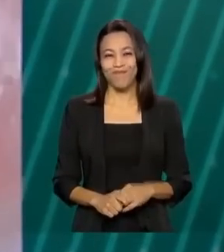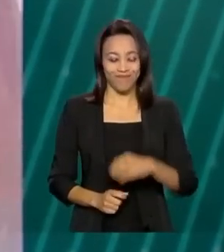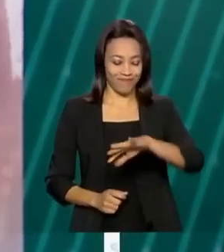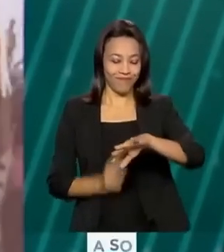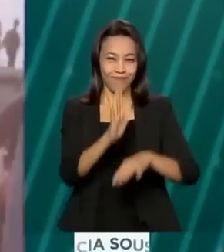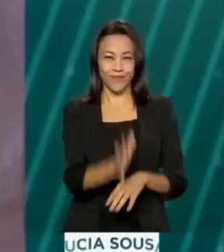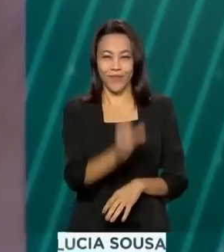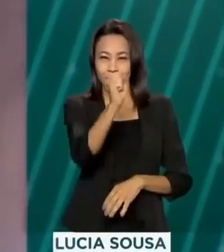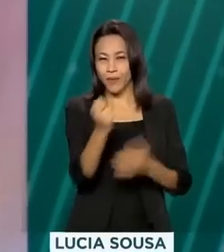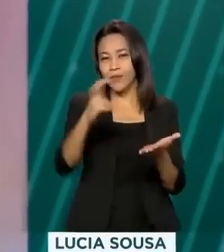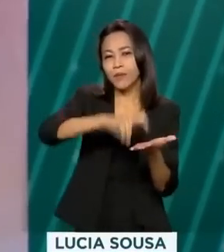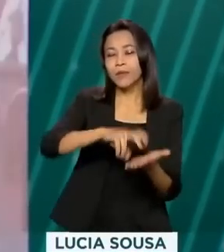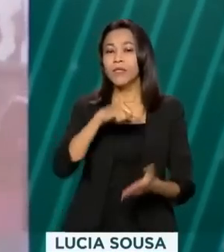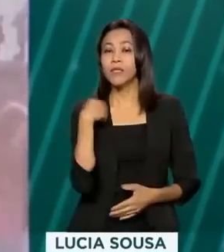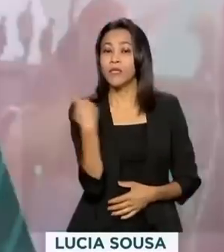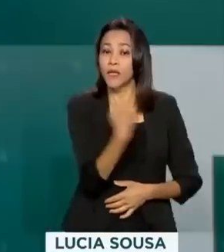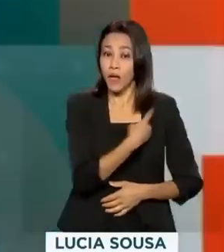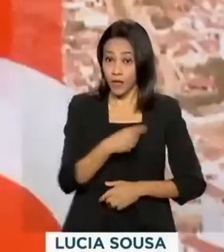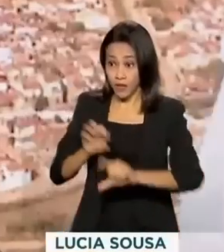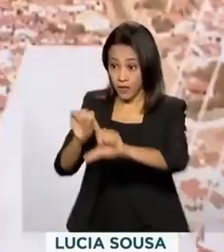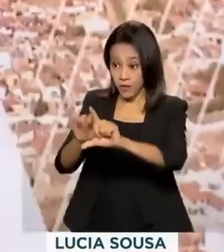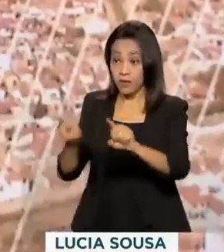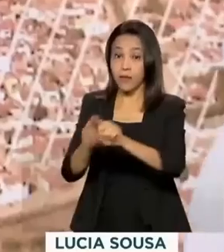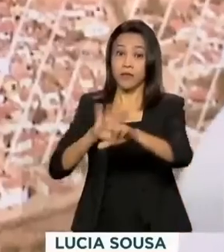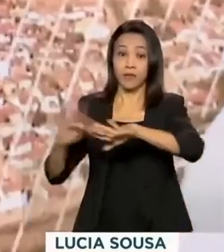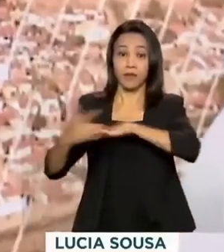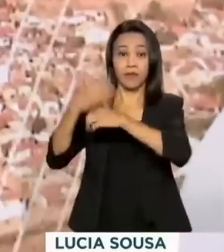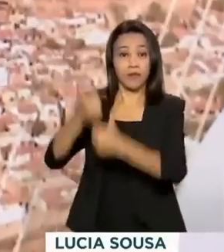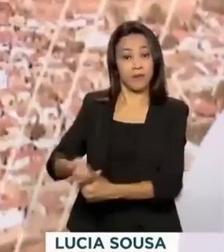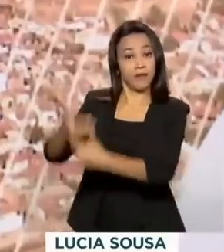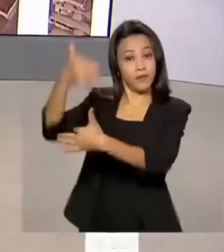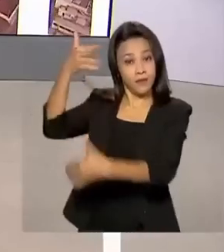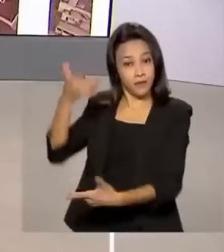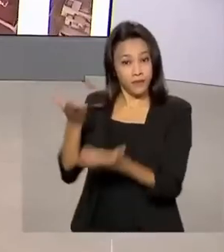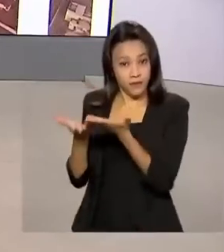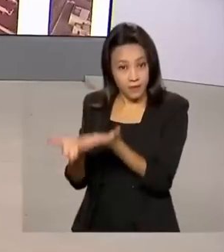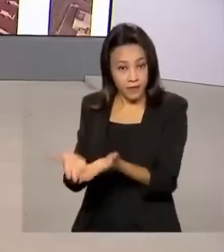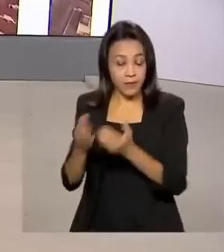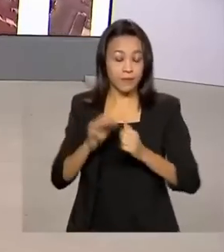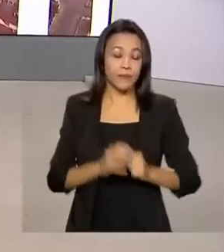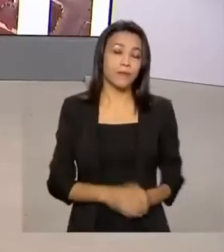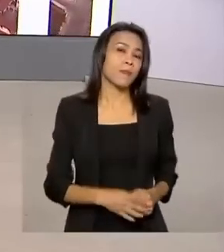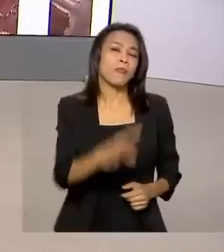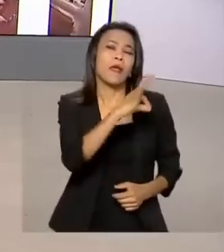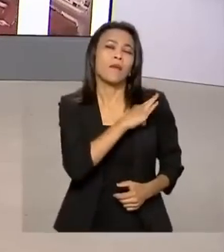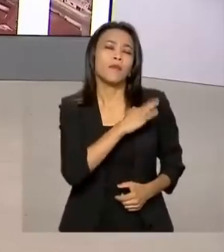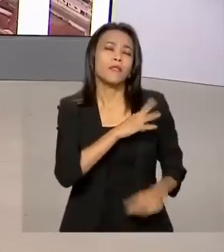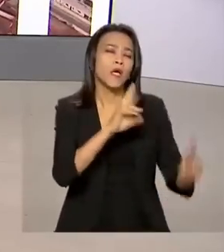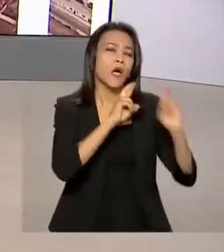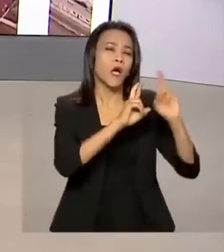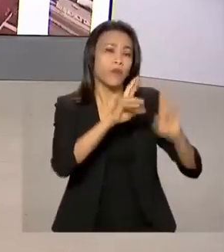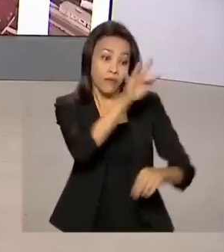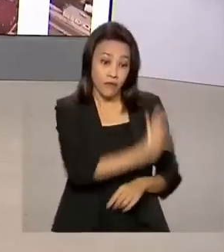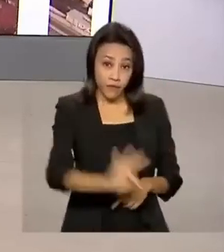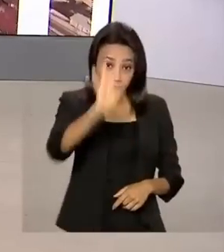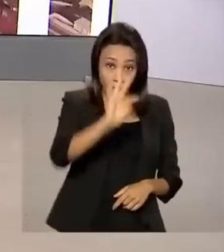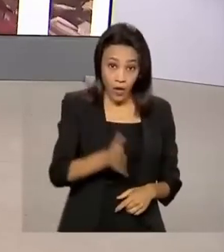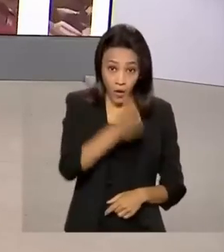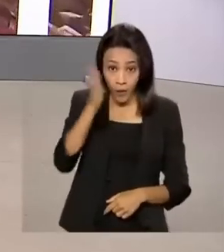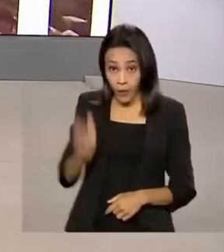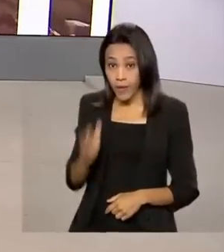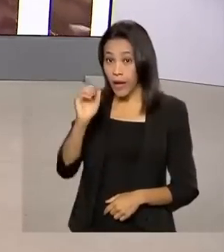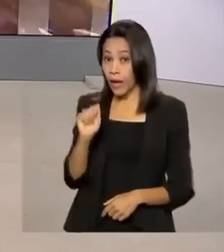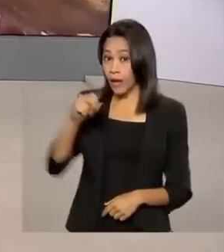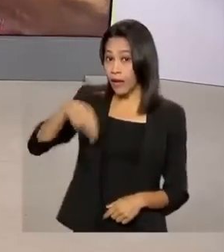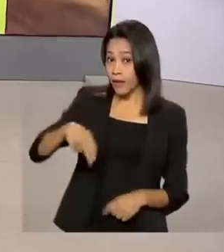São 8 horas da manhã e estamos ao vivo também pelas redes sociais. A Polícia Rodoviária Federal e a ANTT